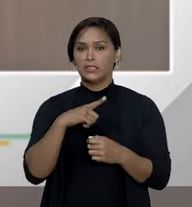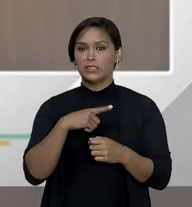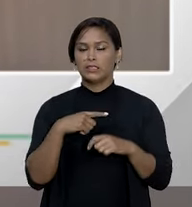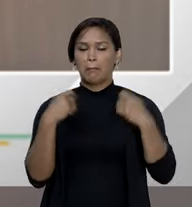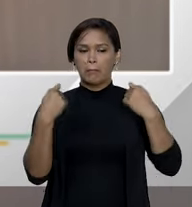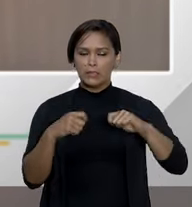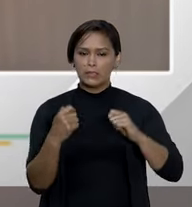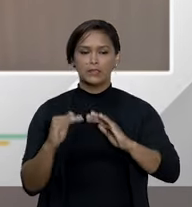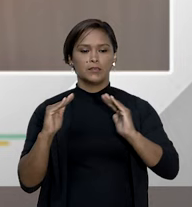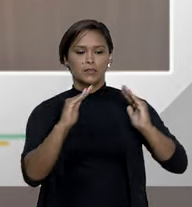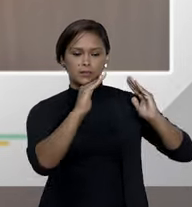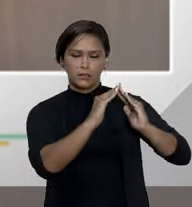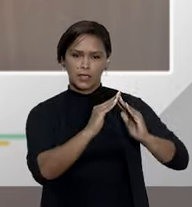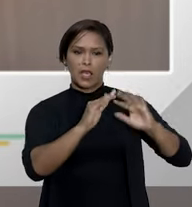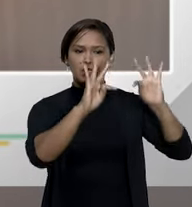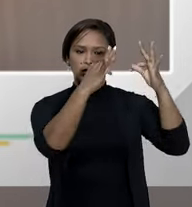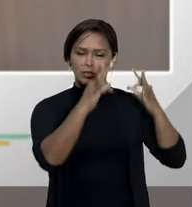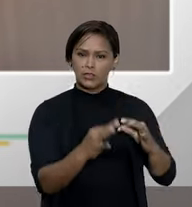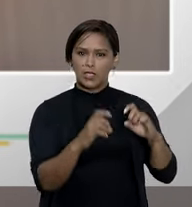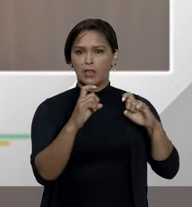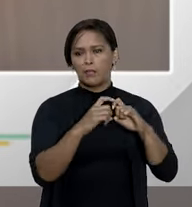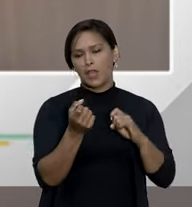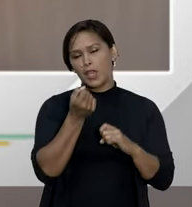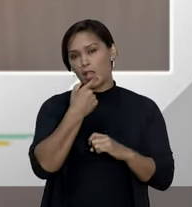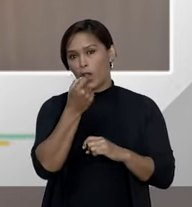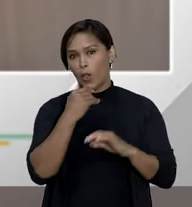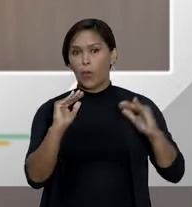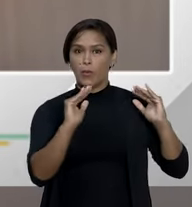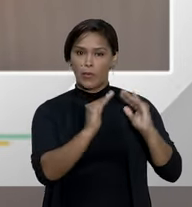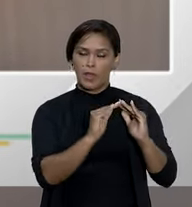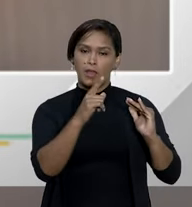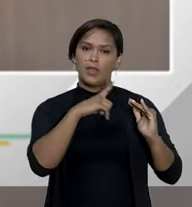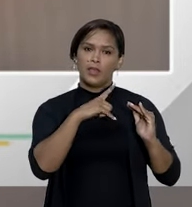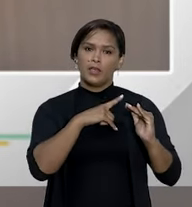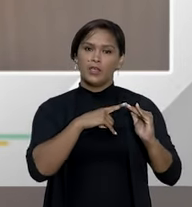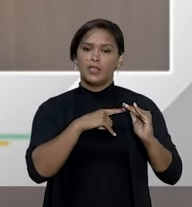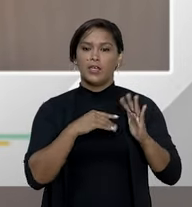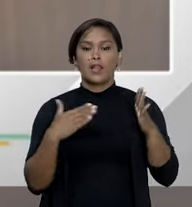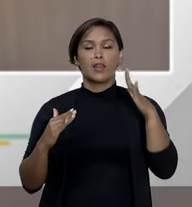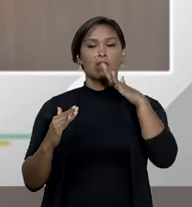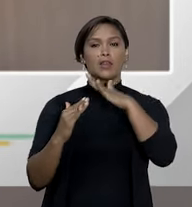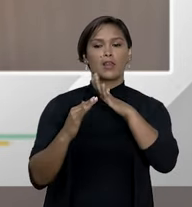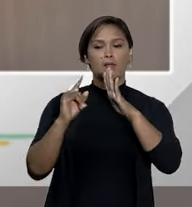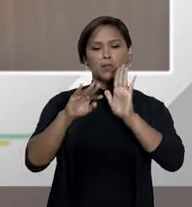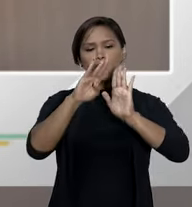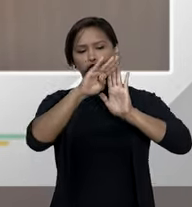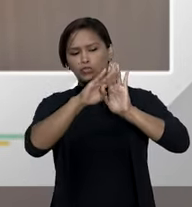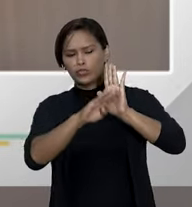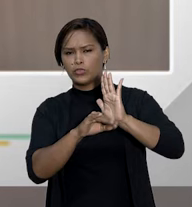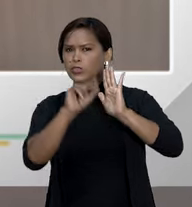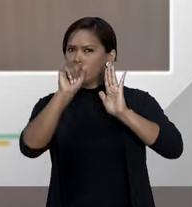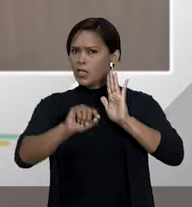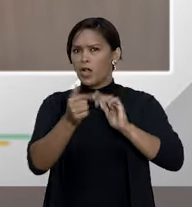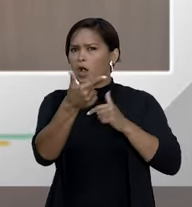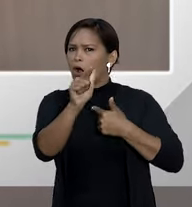necessidade de medicamentos para uso domiciliar ele tem essa limitação e com respeito à aplicação do pódio de